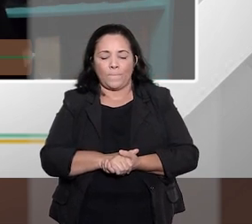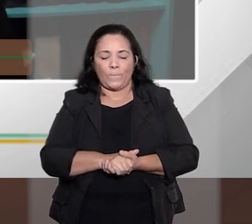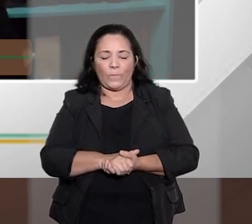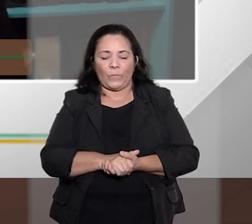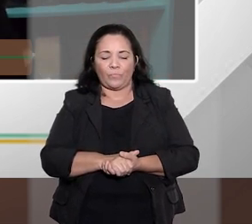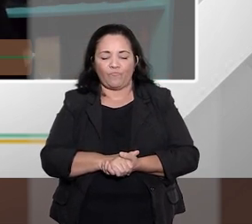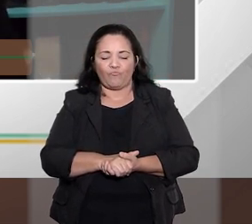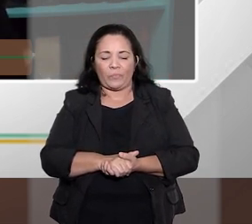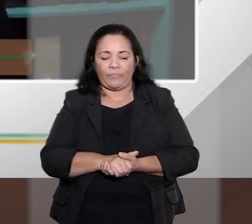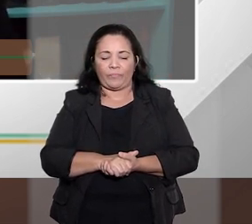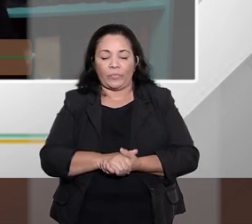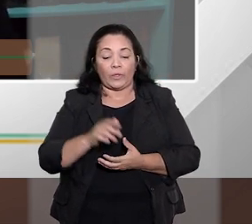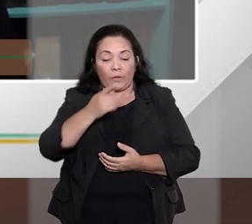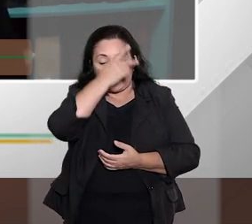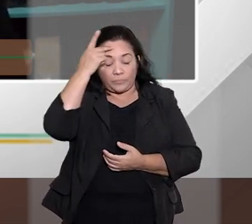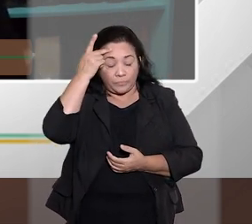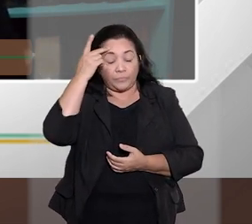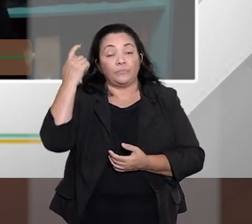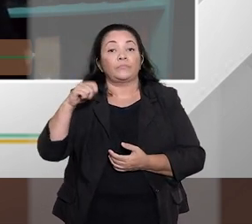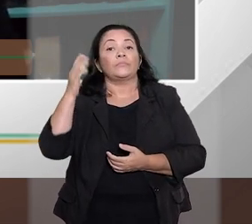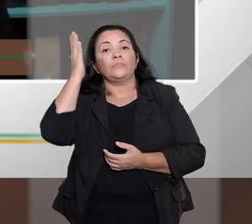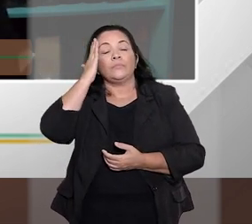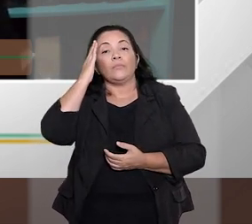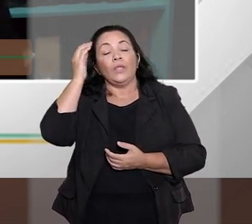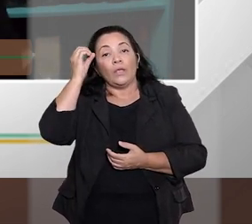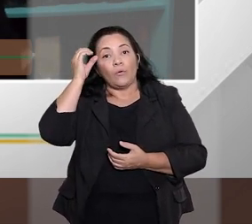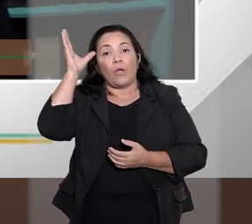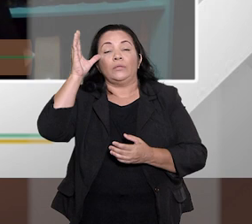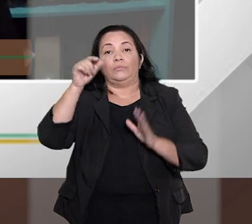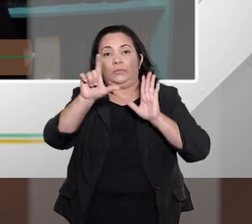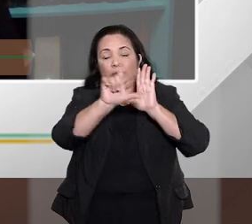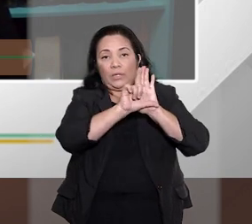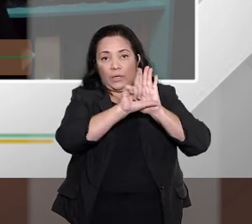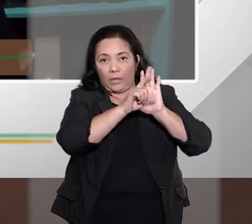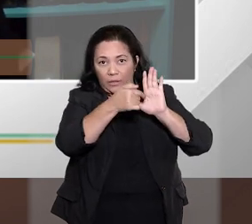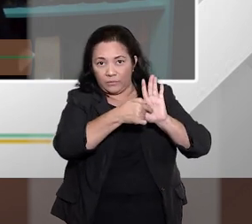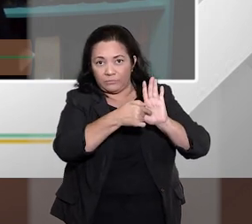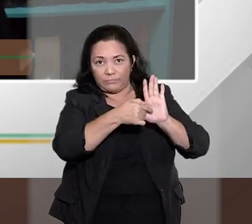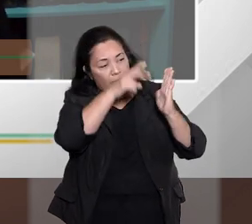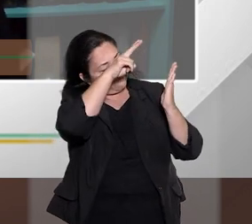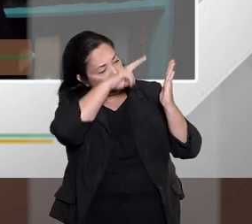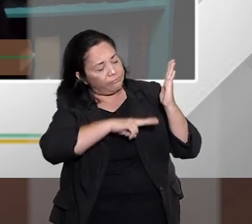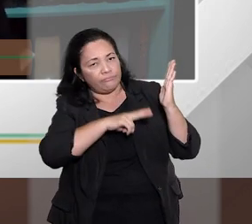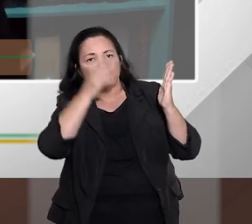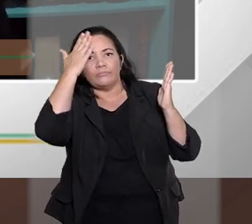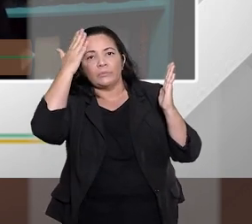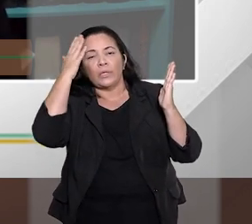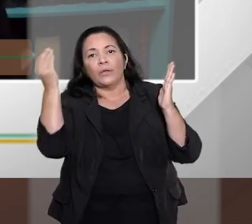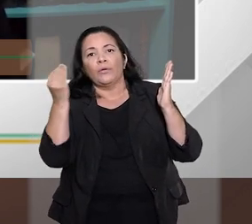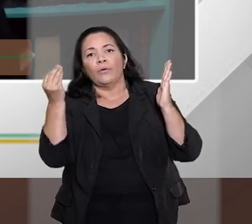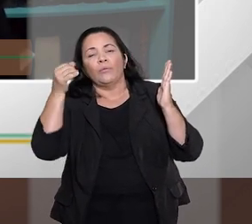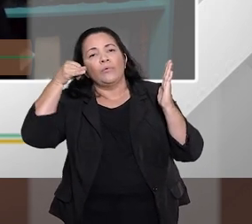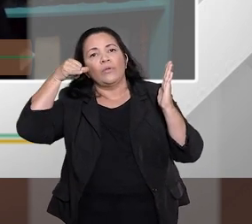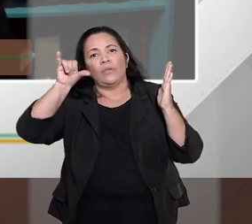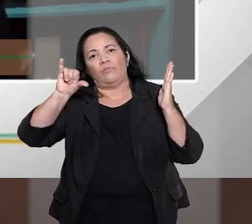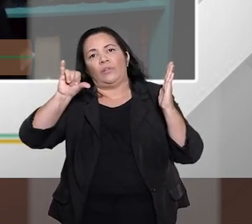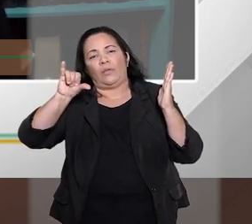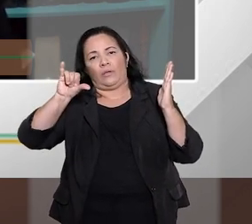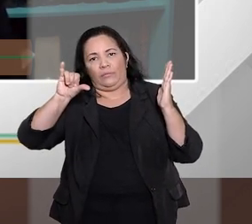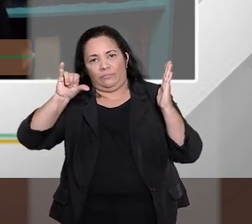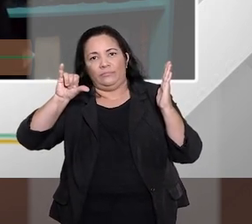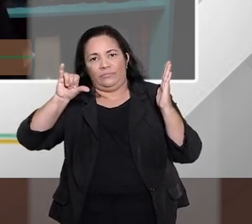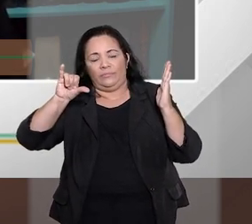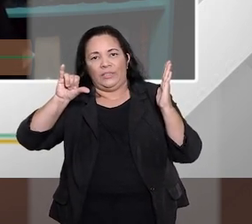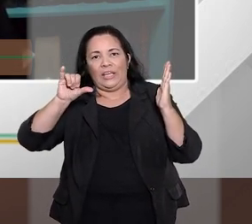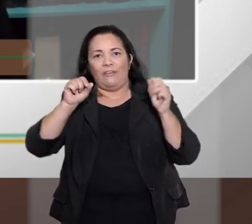usar a expressão da lei, mas também na prevenção, ou seja, se introduziram uma série de medidas